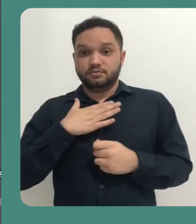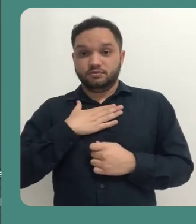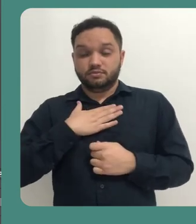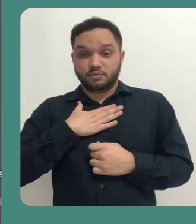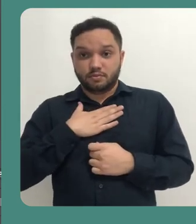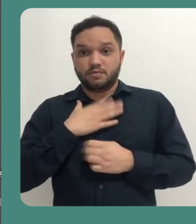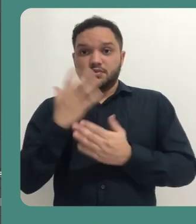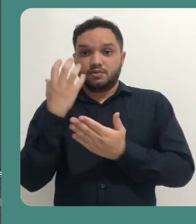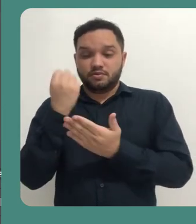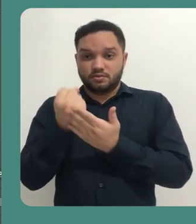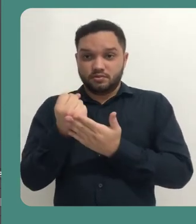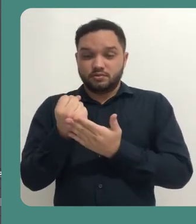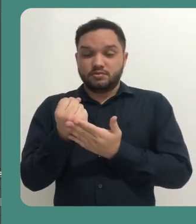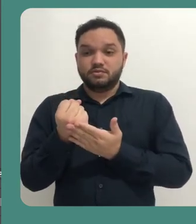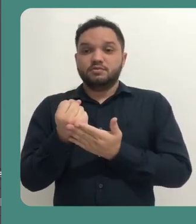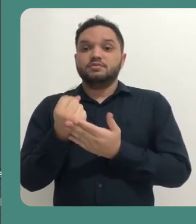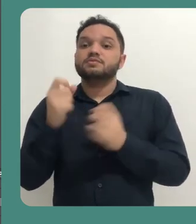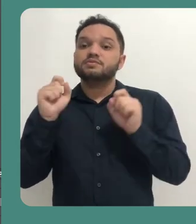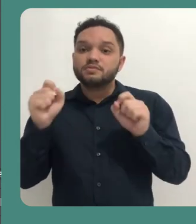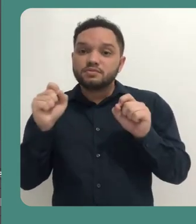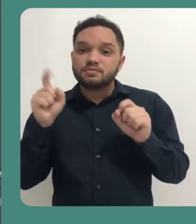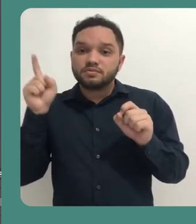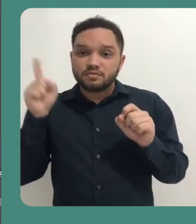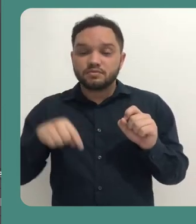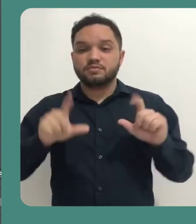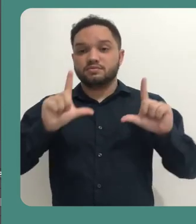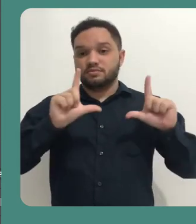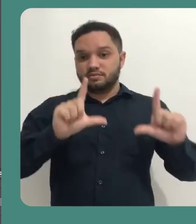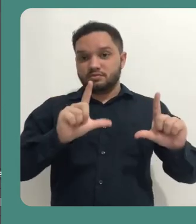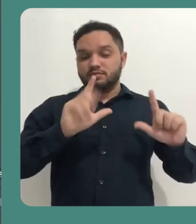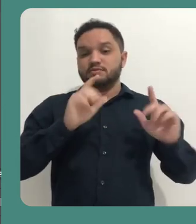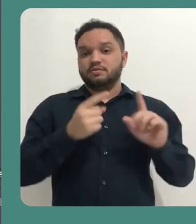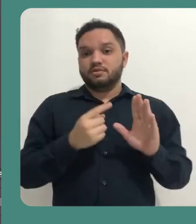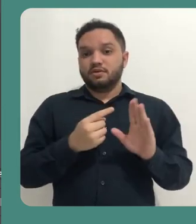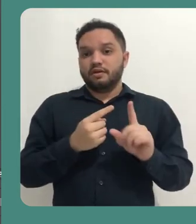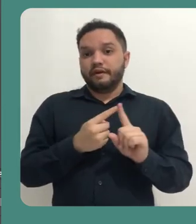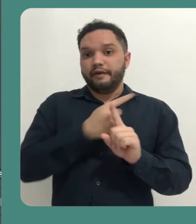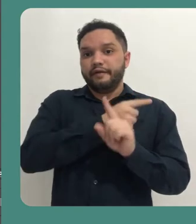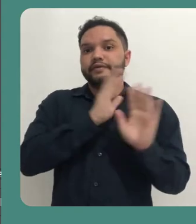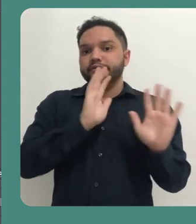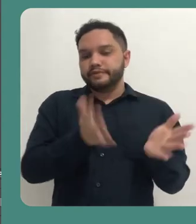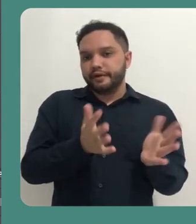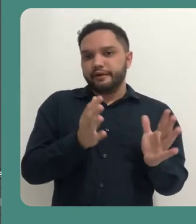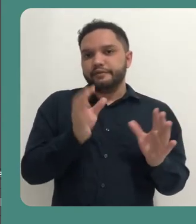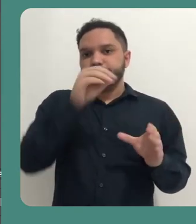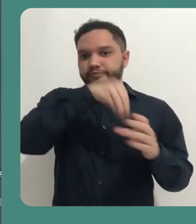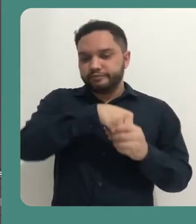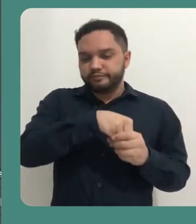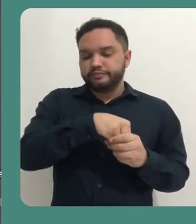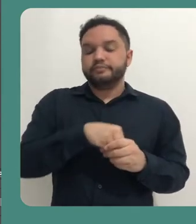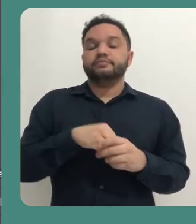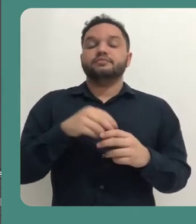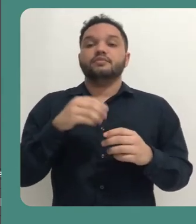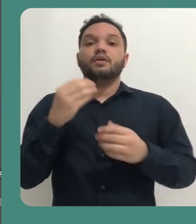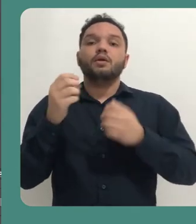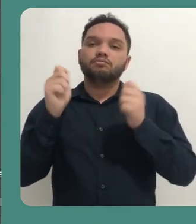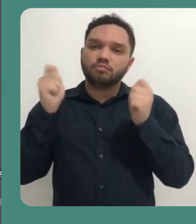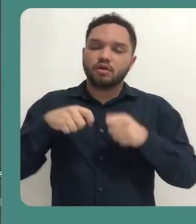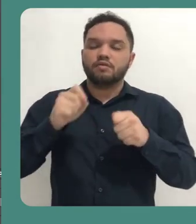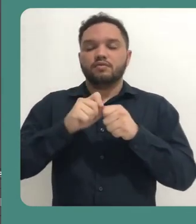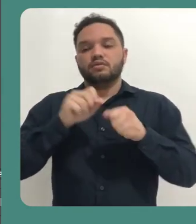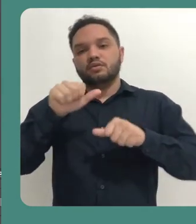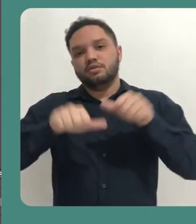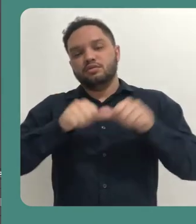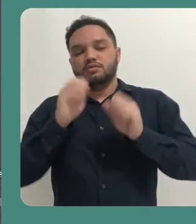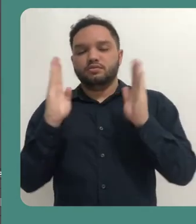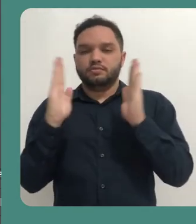de novamente a minha captura da webcam, que diz respeito à cena que ela foi anexada. Então, aqui eu posso